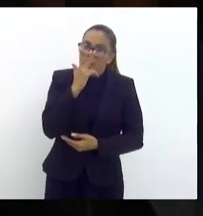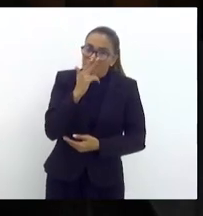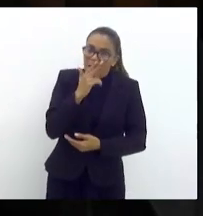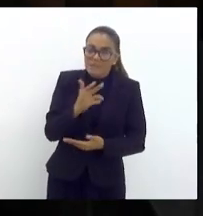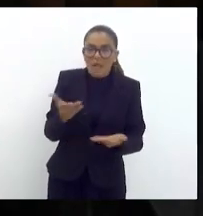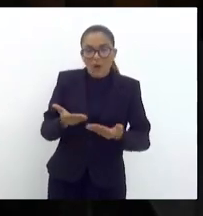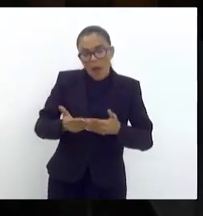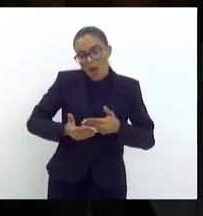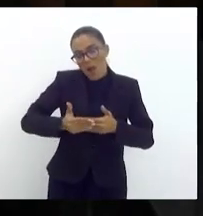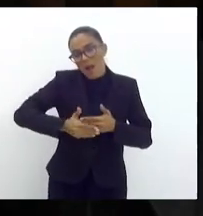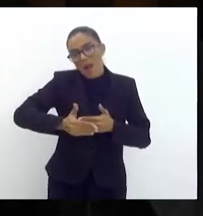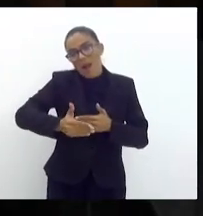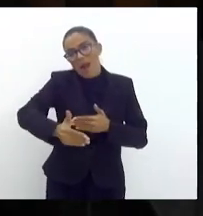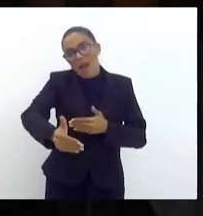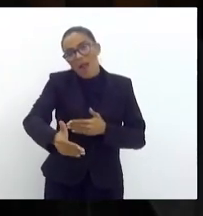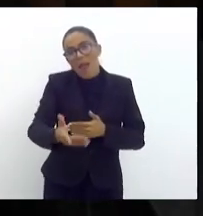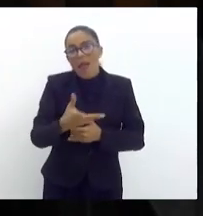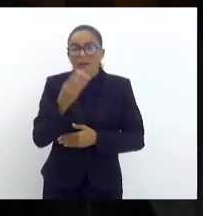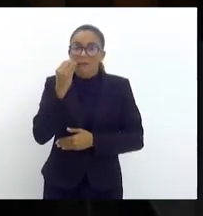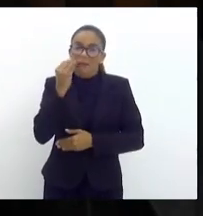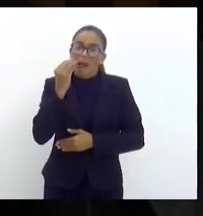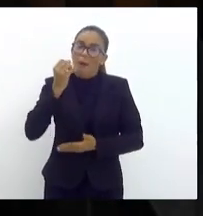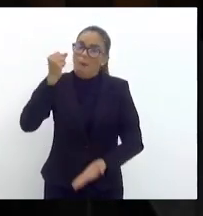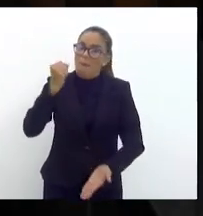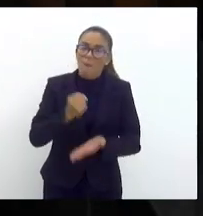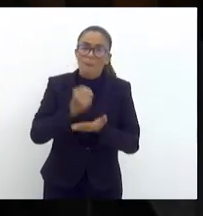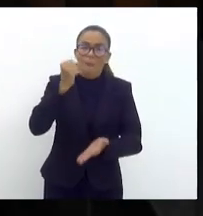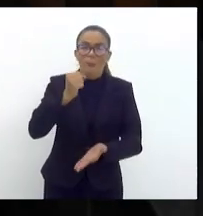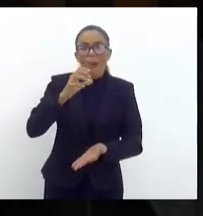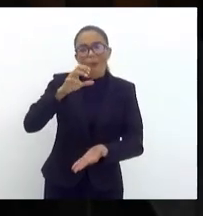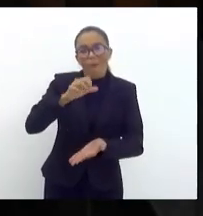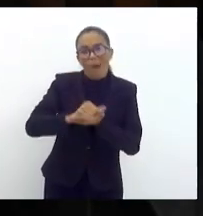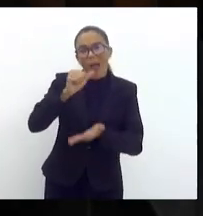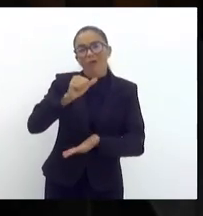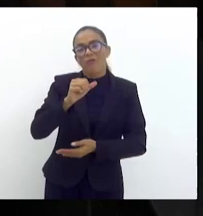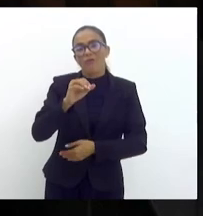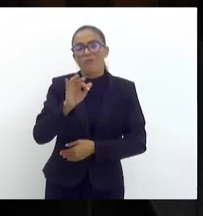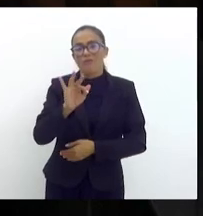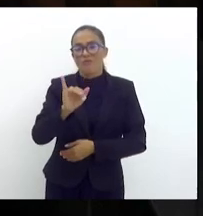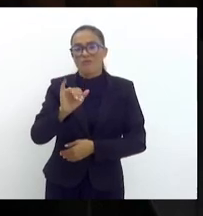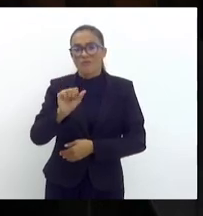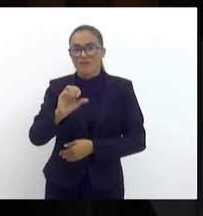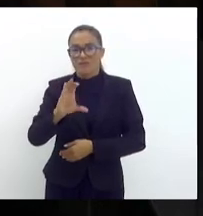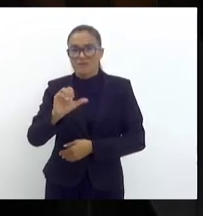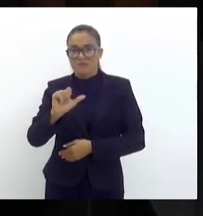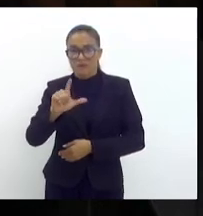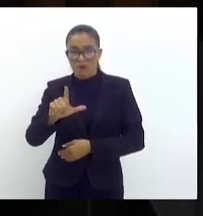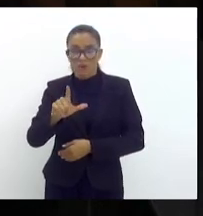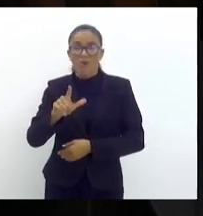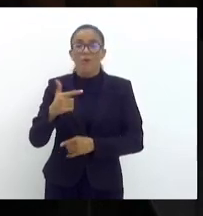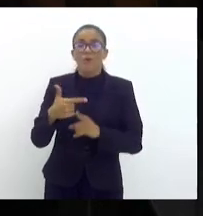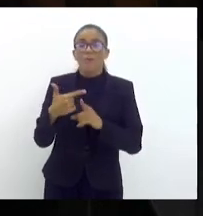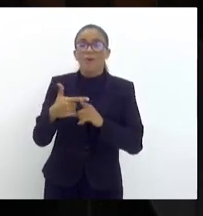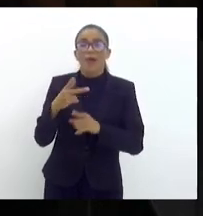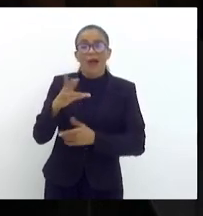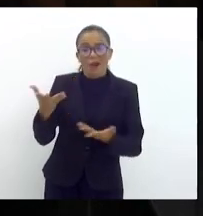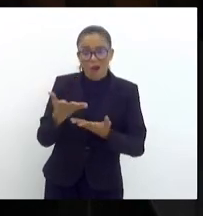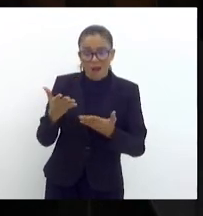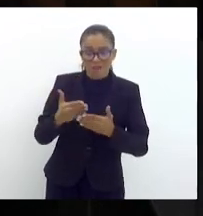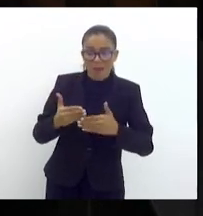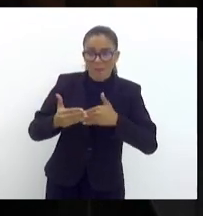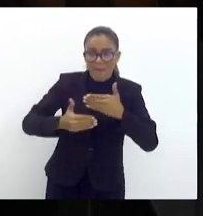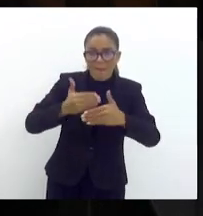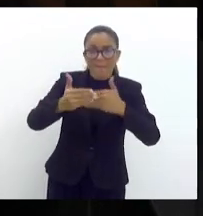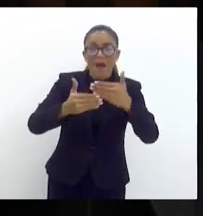agora é pacificar como marco fiscal, porque o projeto anterior, que será revogado, é do teto de